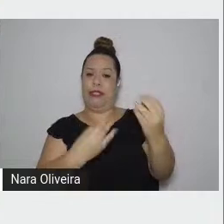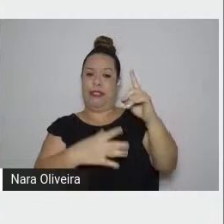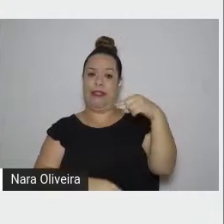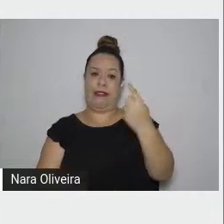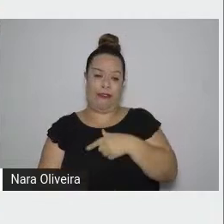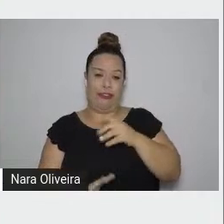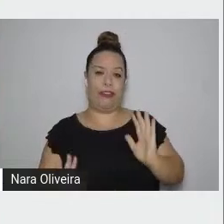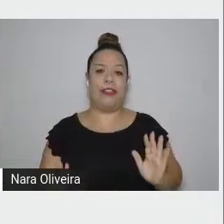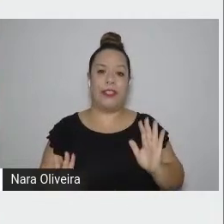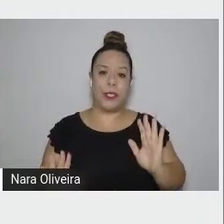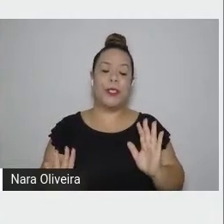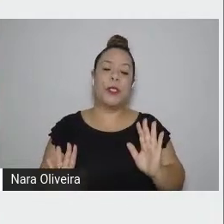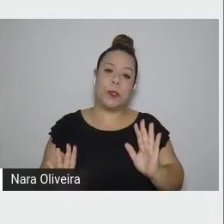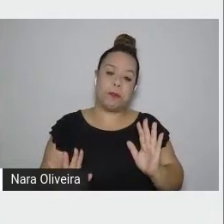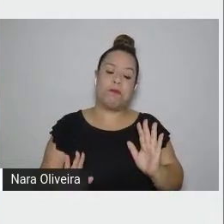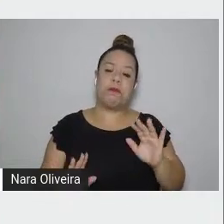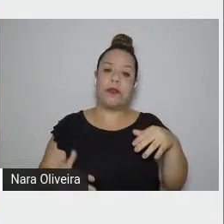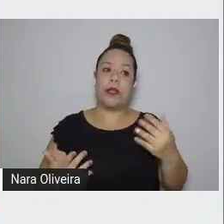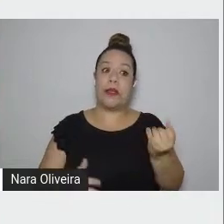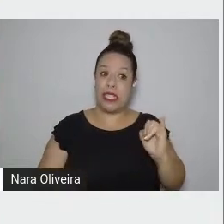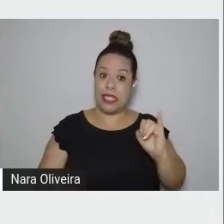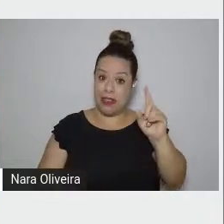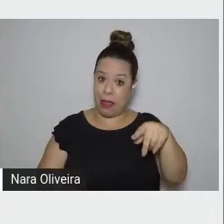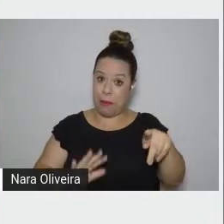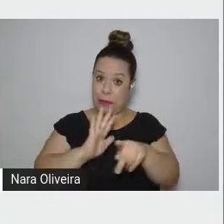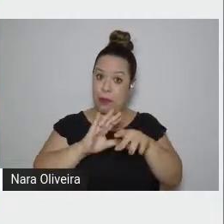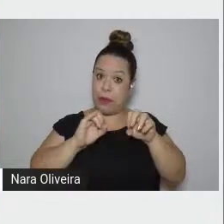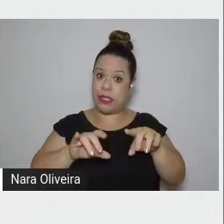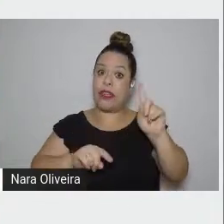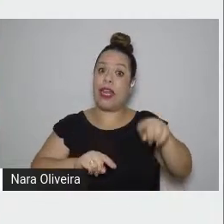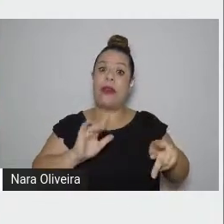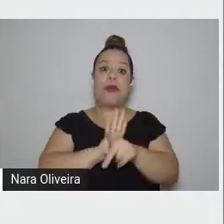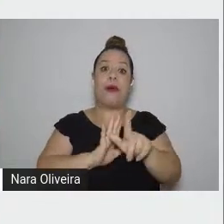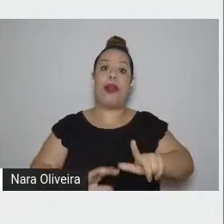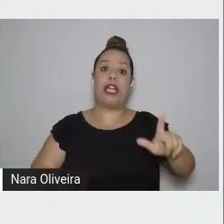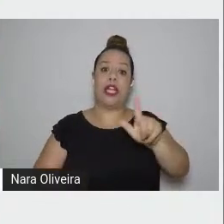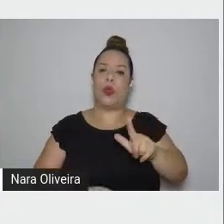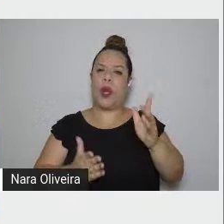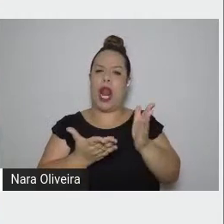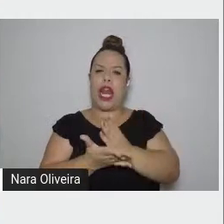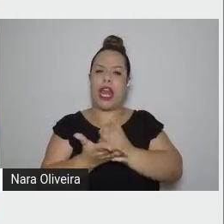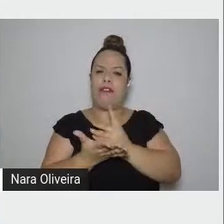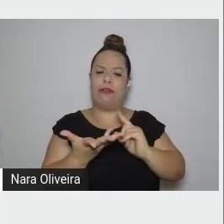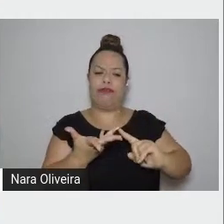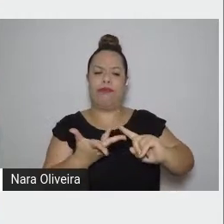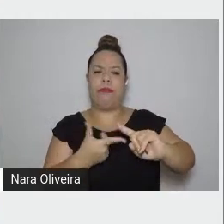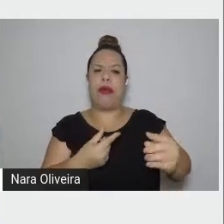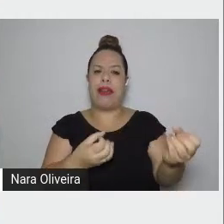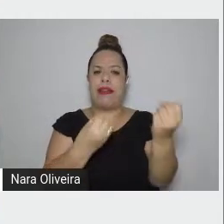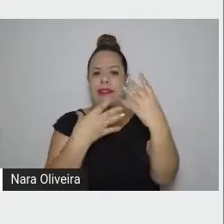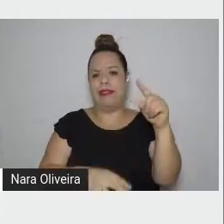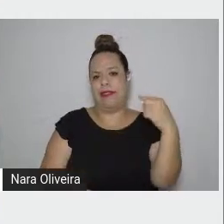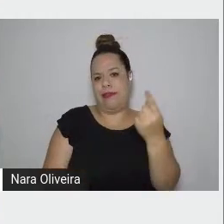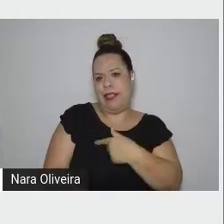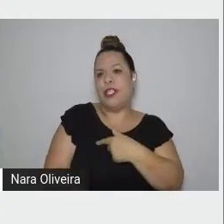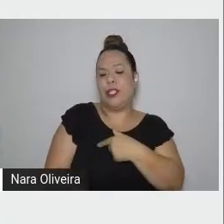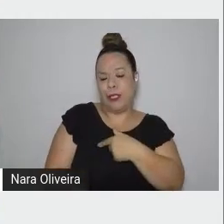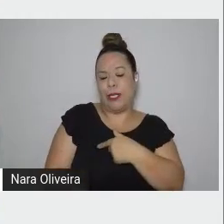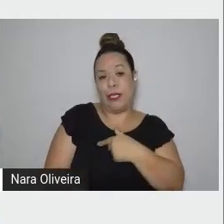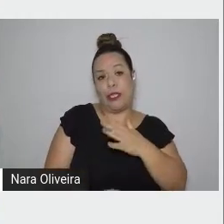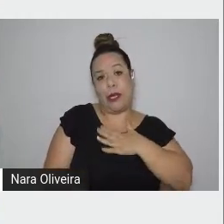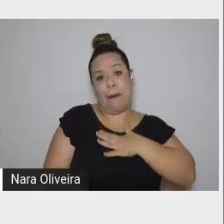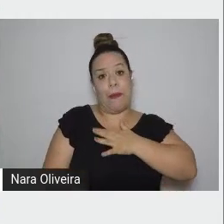caso de um ensino, é a literatura, a grande literatura que nos ensina, e, particularmente,